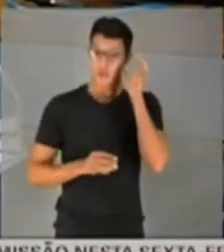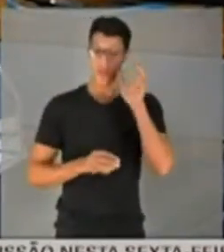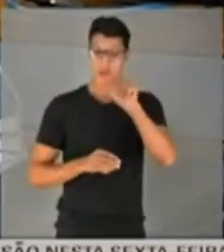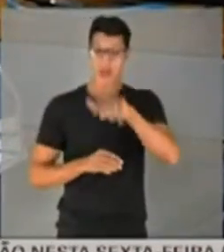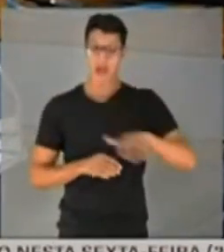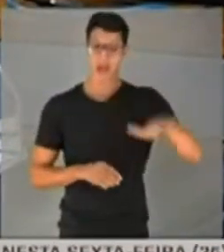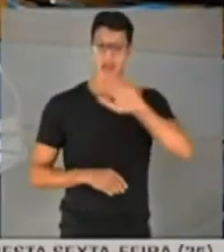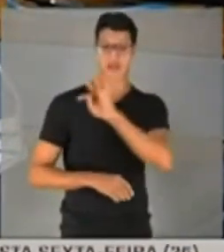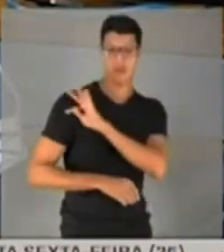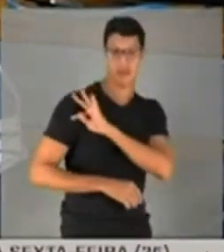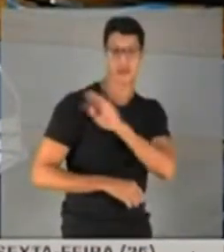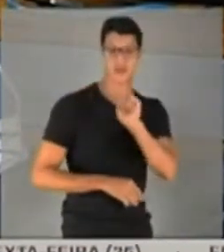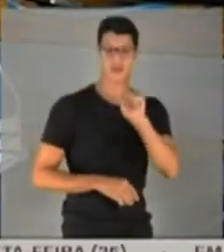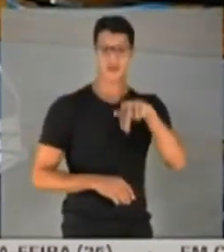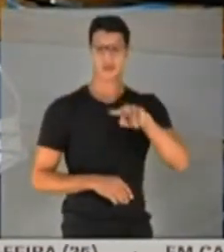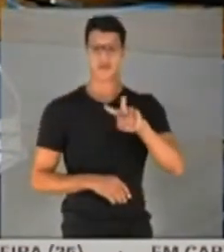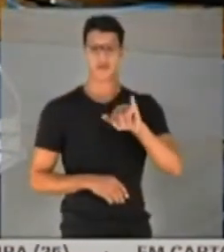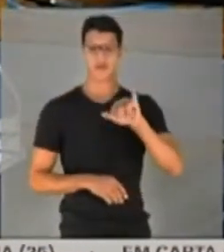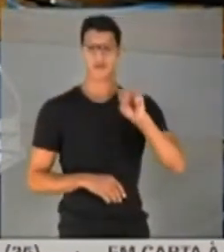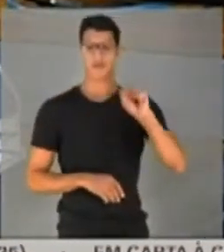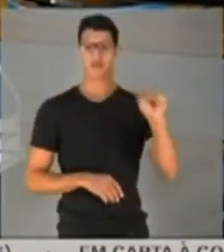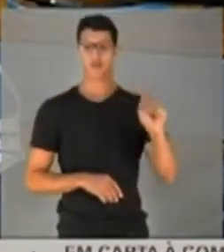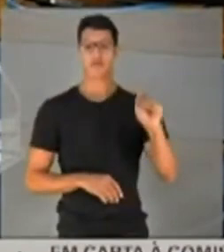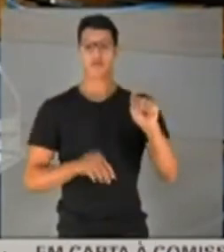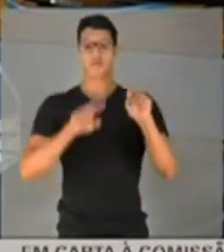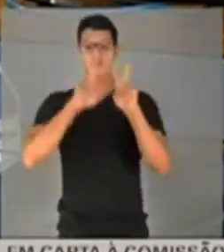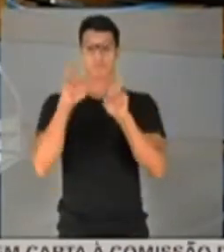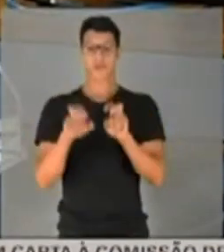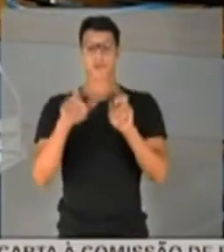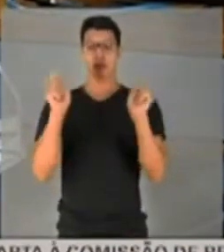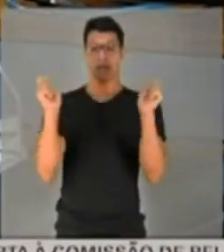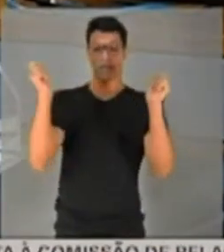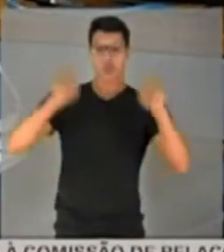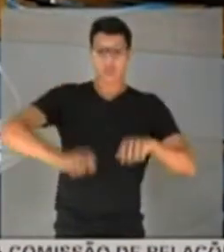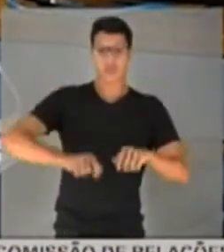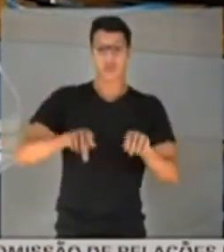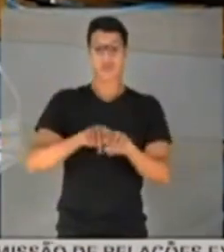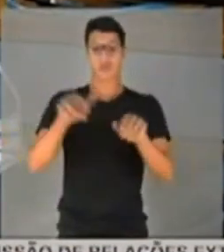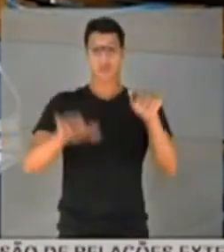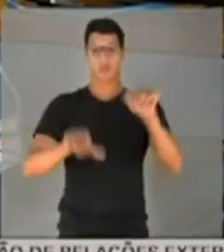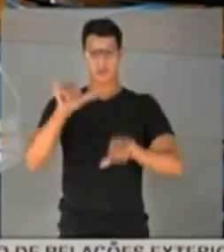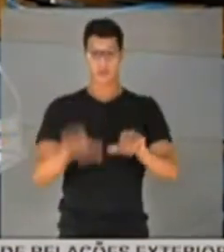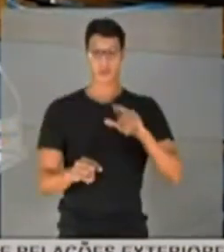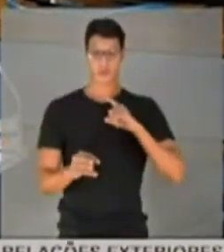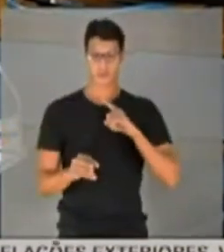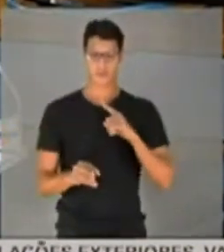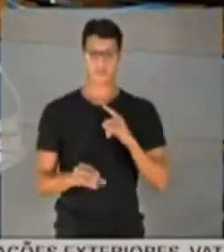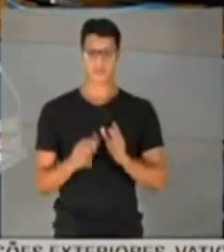técnica da Agência Nacional de Vigilância Sanitária sob as condições desse laboratório.